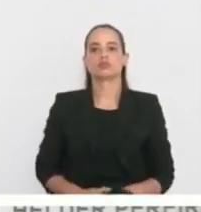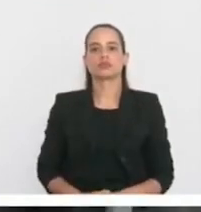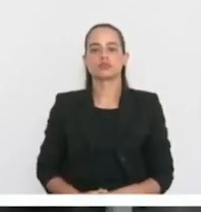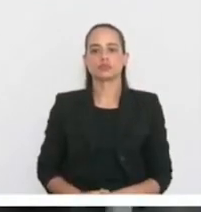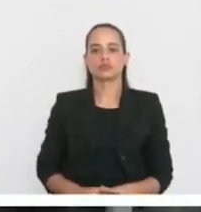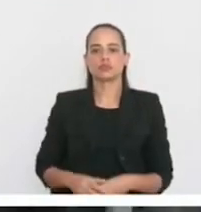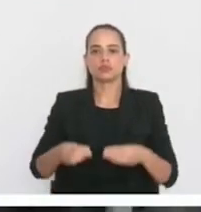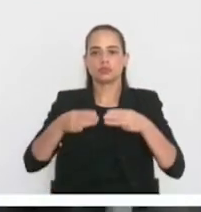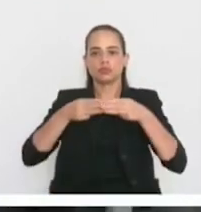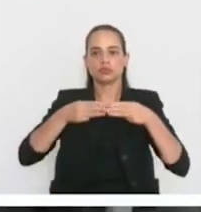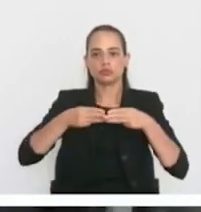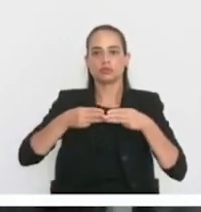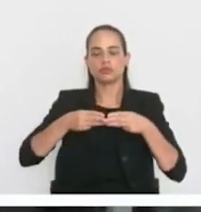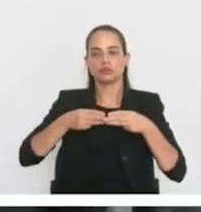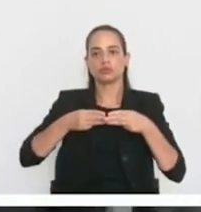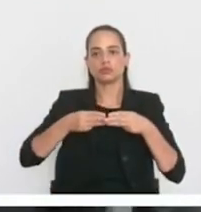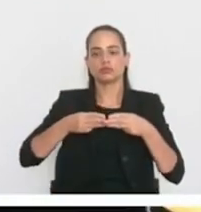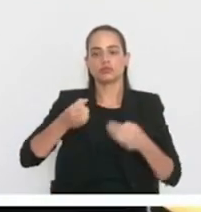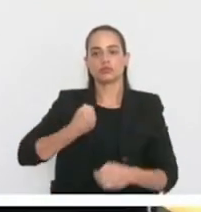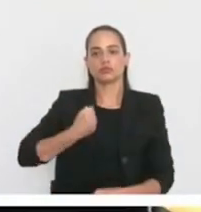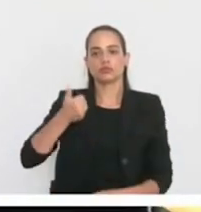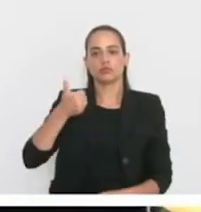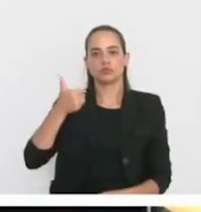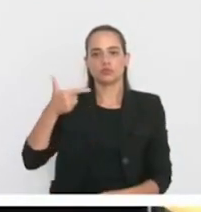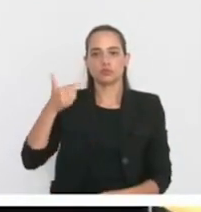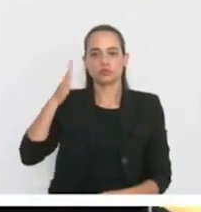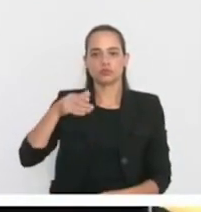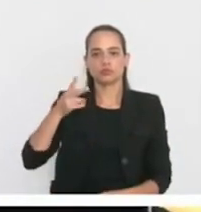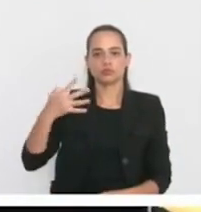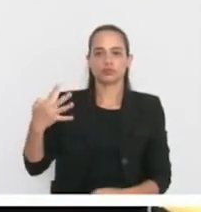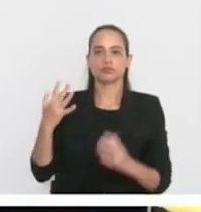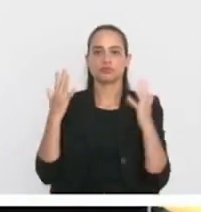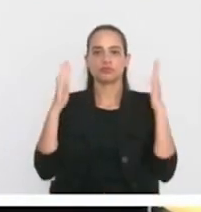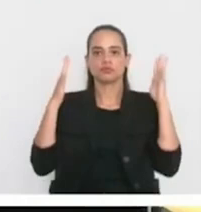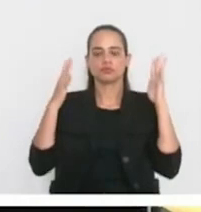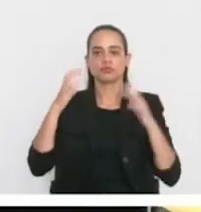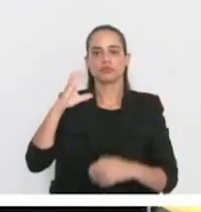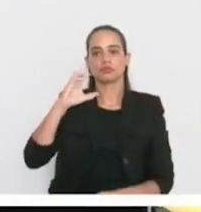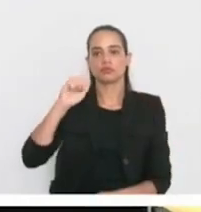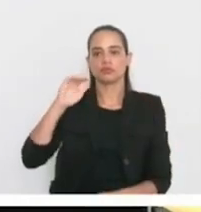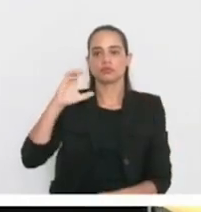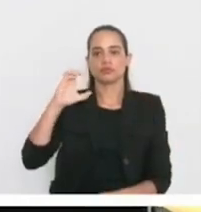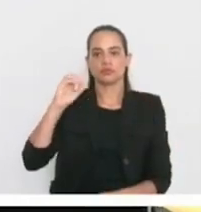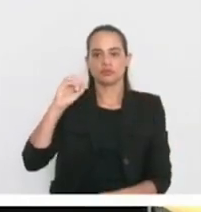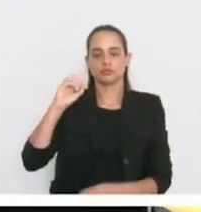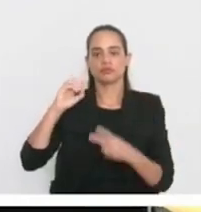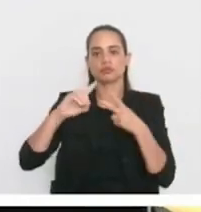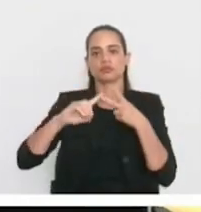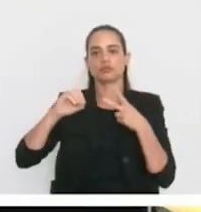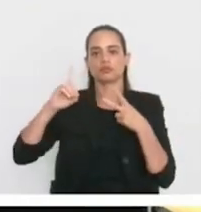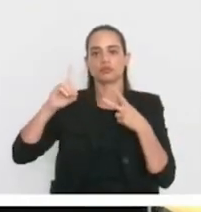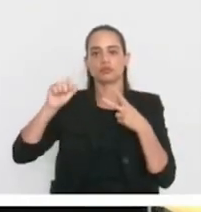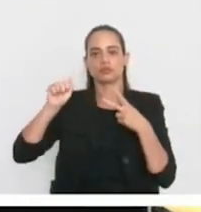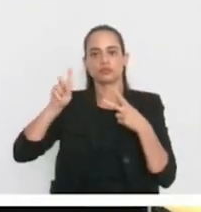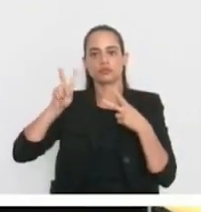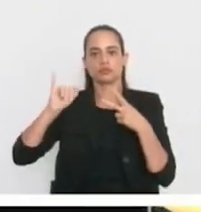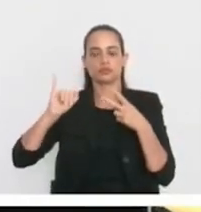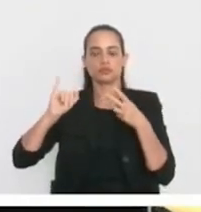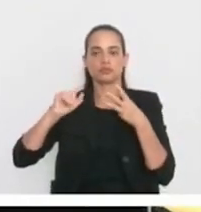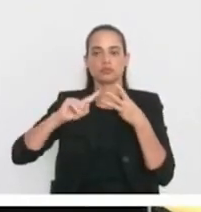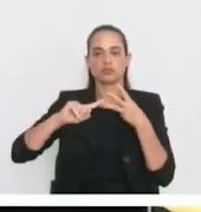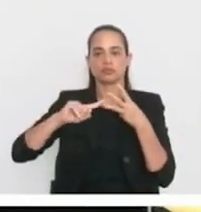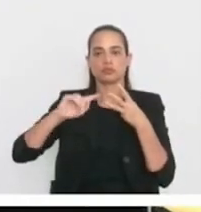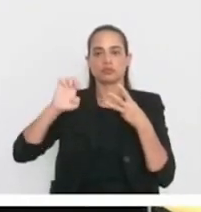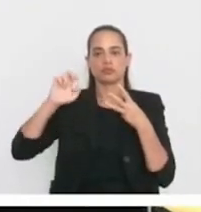Moção 12, barra 2024. Dê aplauso a Caio de Souza Silva, Davi Lucas Sander Silva,